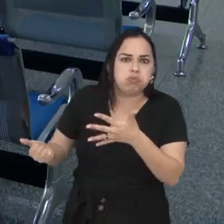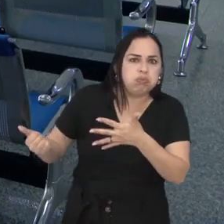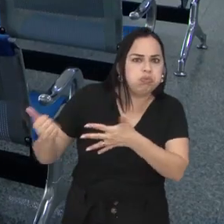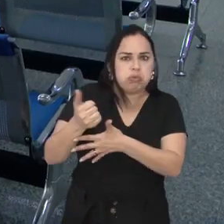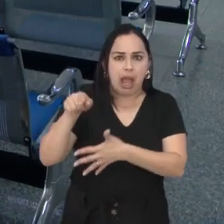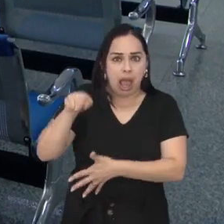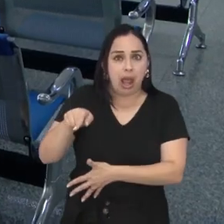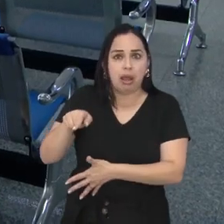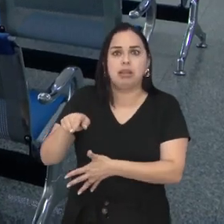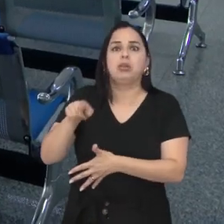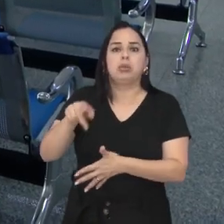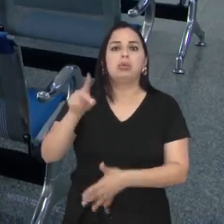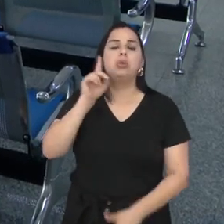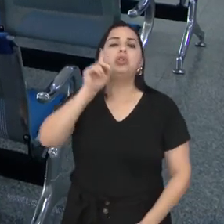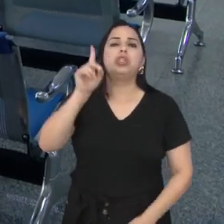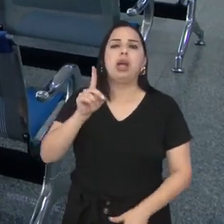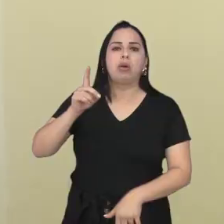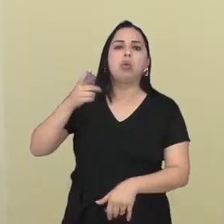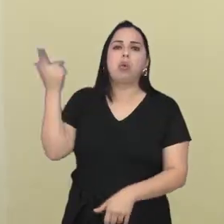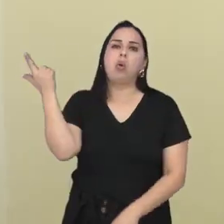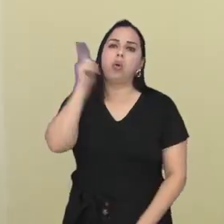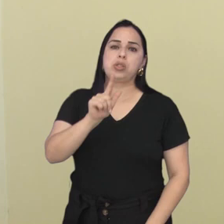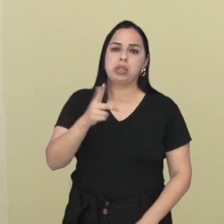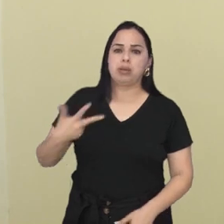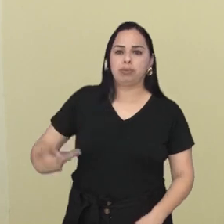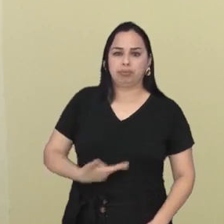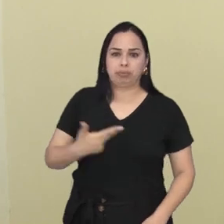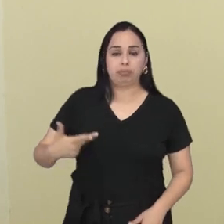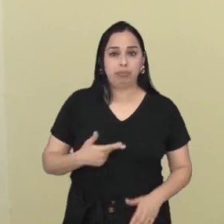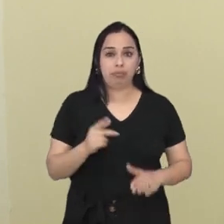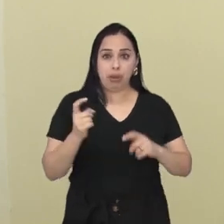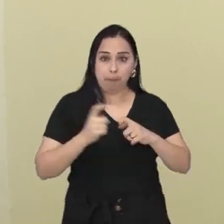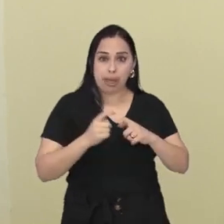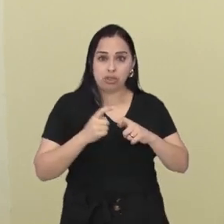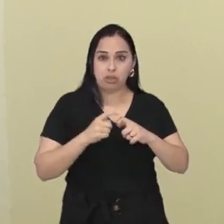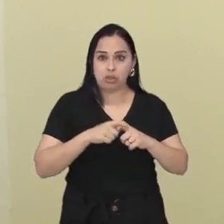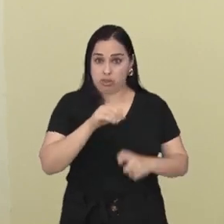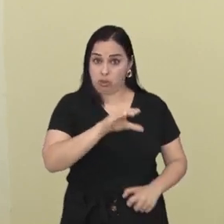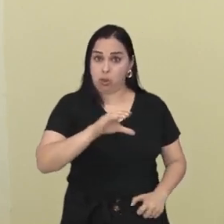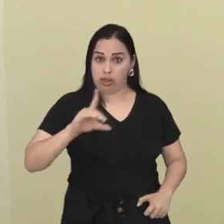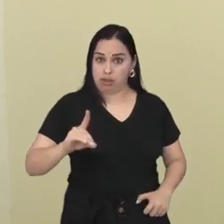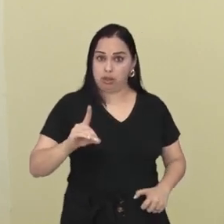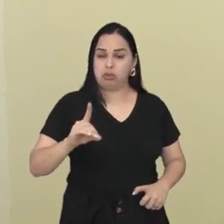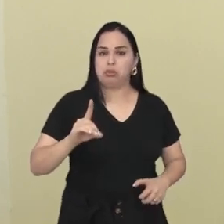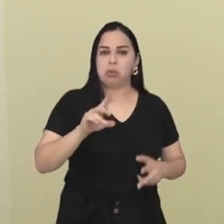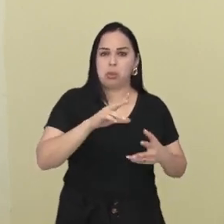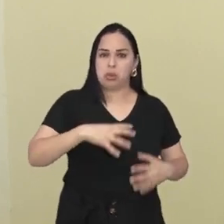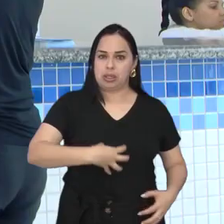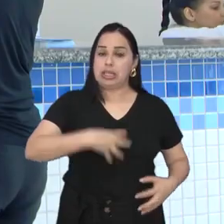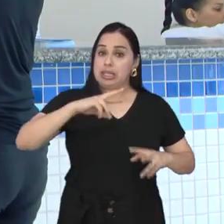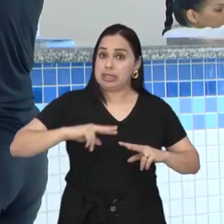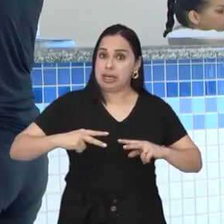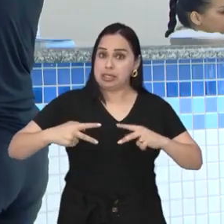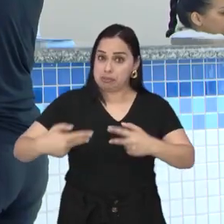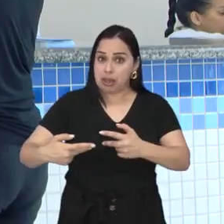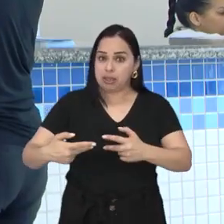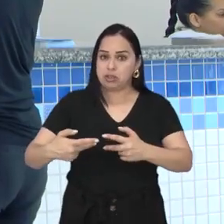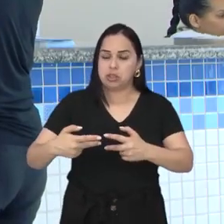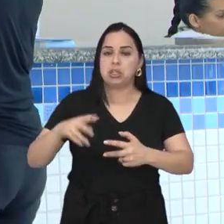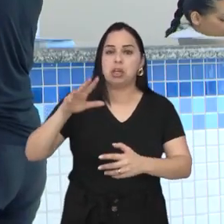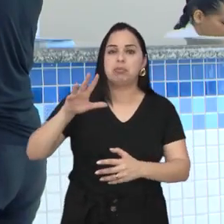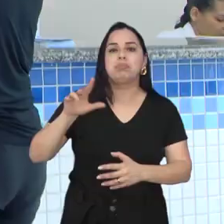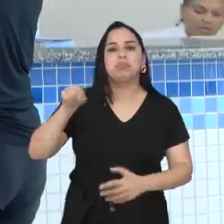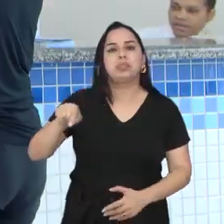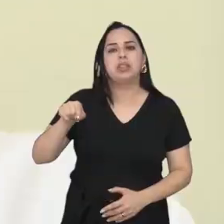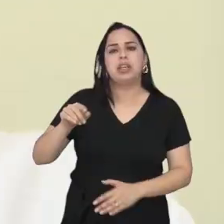considerada paciente prioritária. O médico, que coordena o programa de transplante da Santa Casa, onde aconteceu